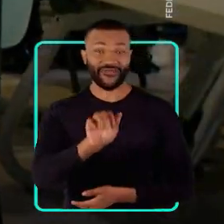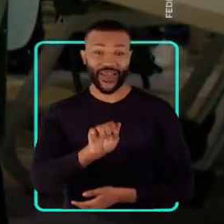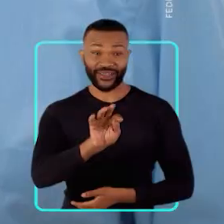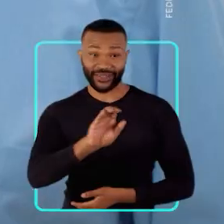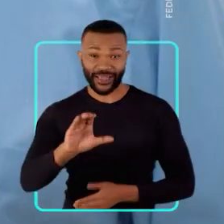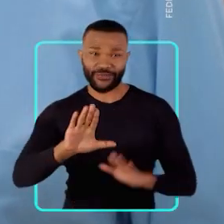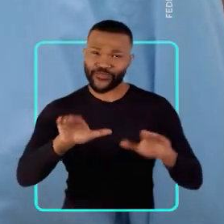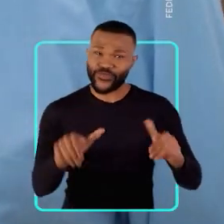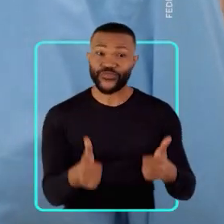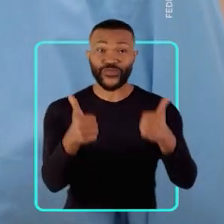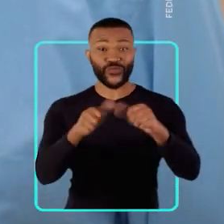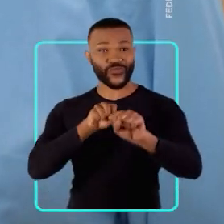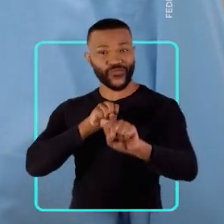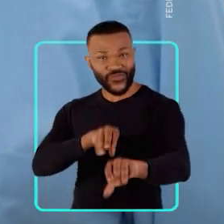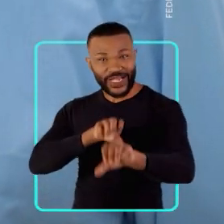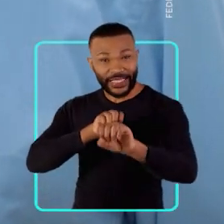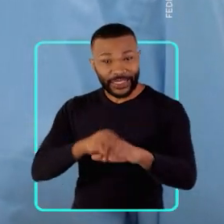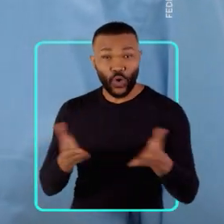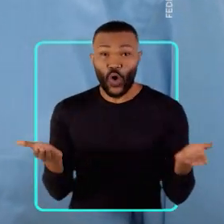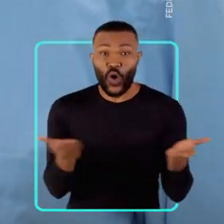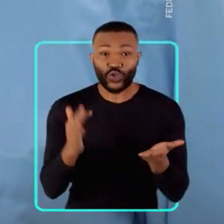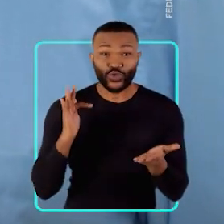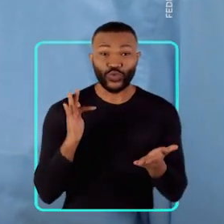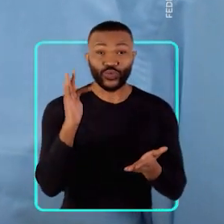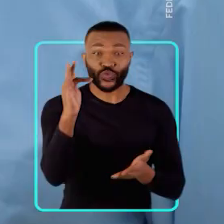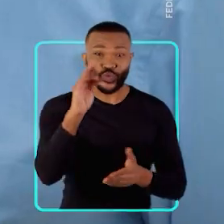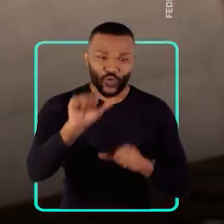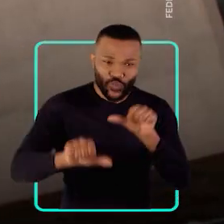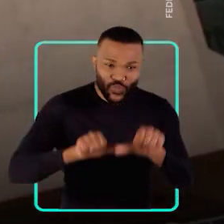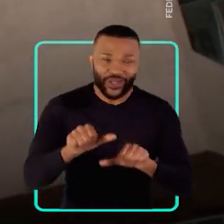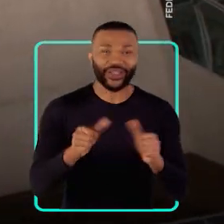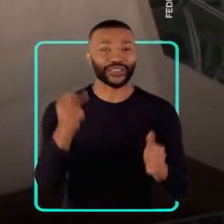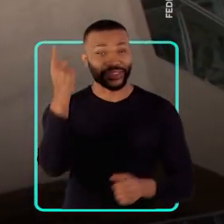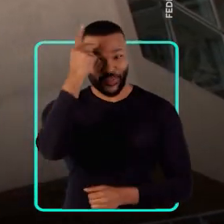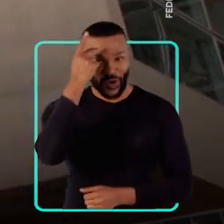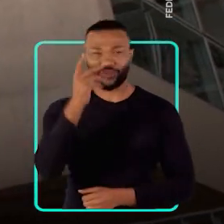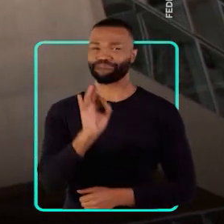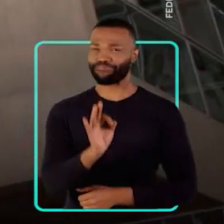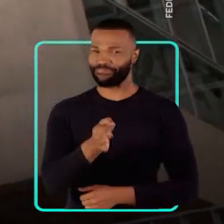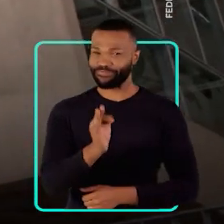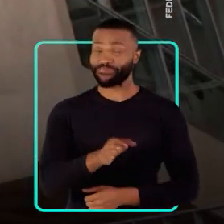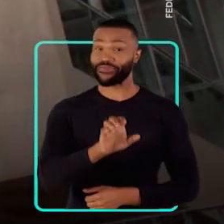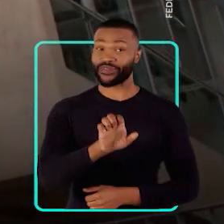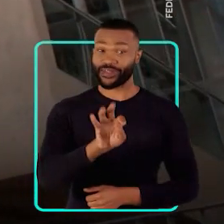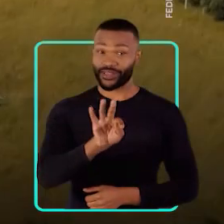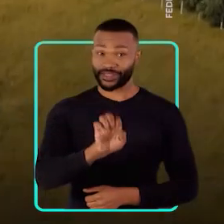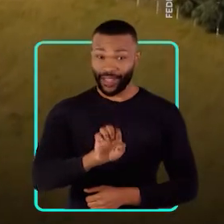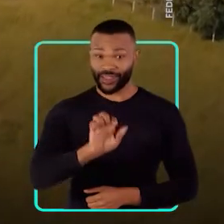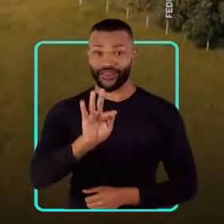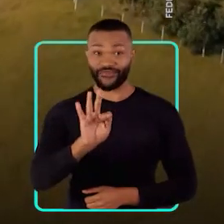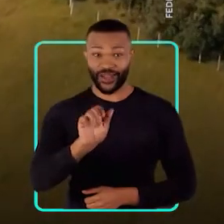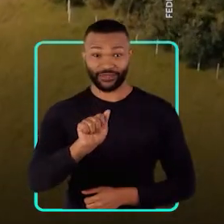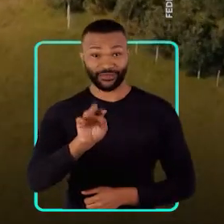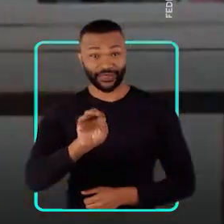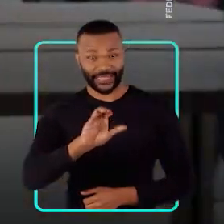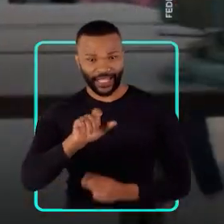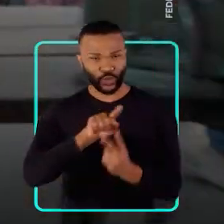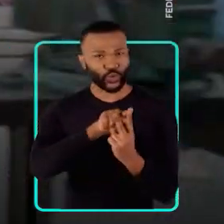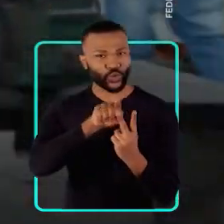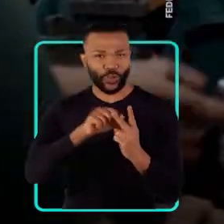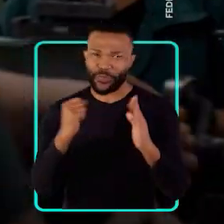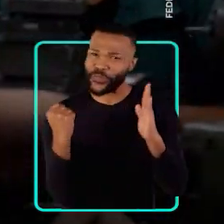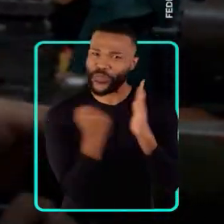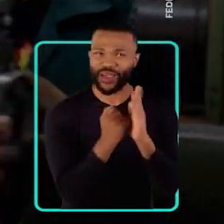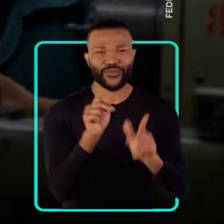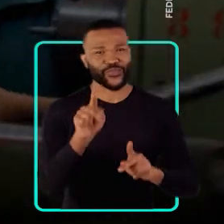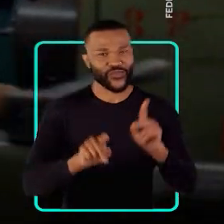FATECs, pra melhorar o ensino, mudar o presente e o futuro de São Paulo. Isso mesmo, Haddad. As ETECs e as FATECs são o